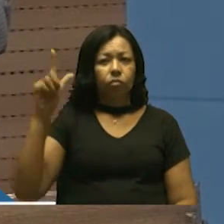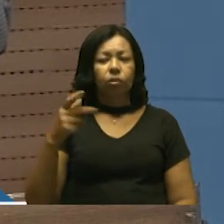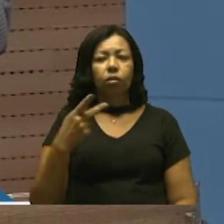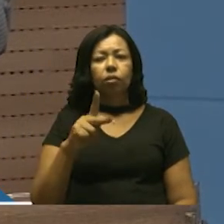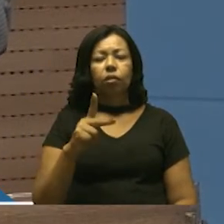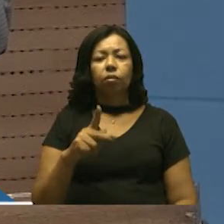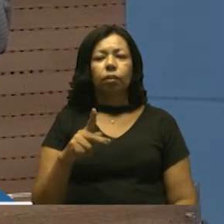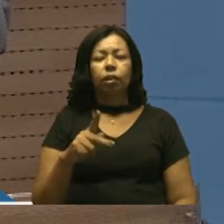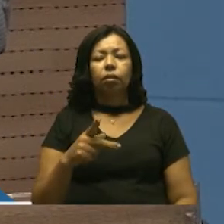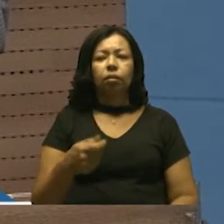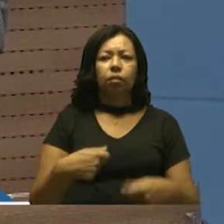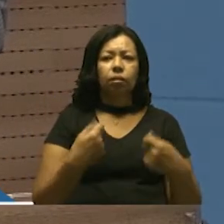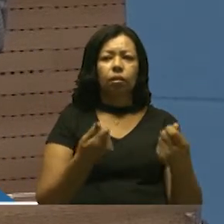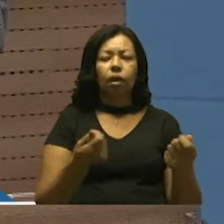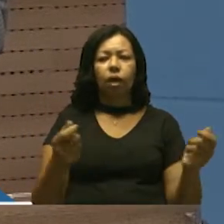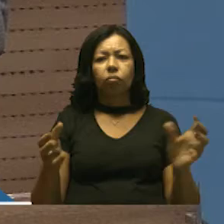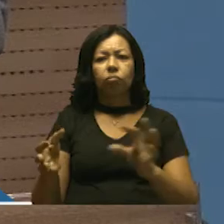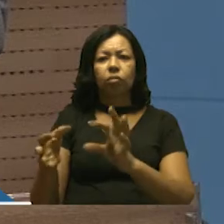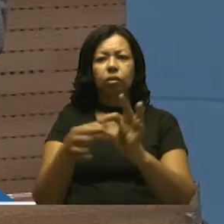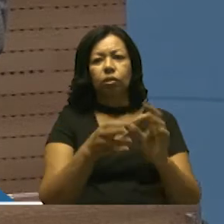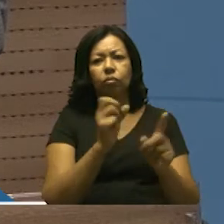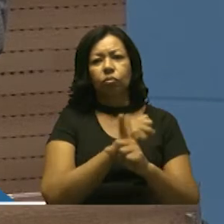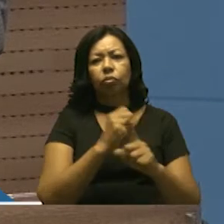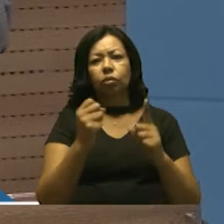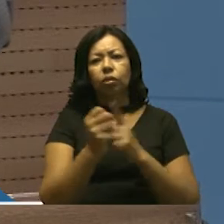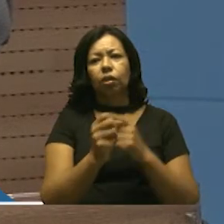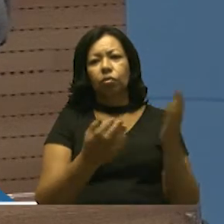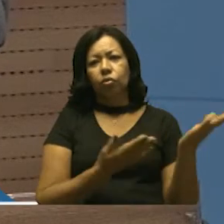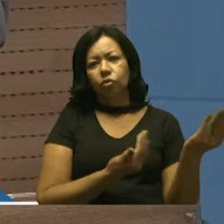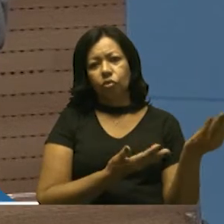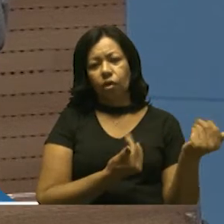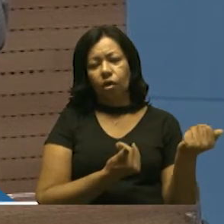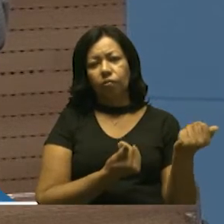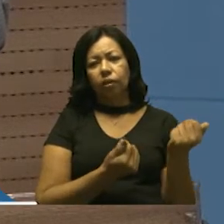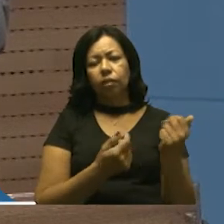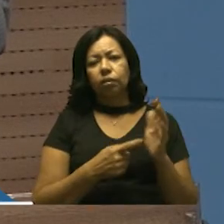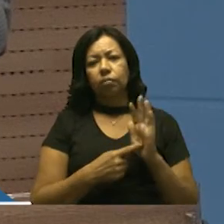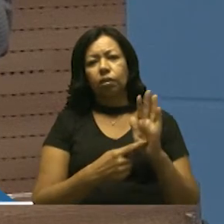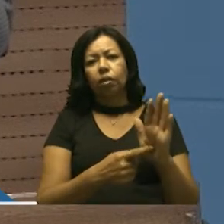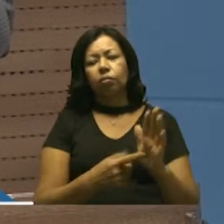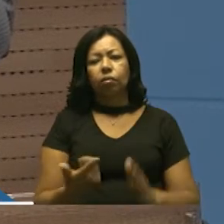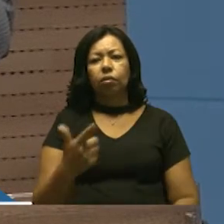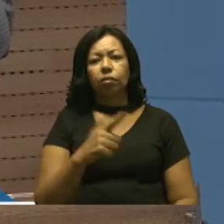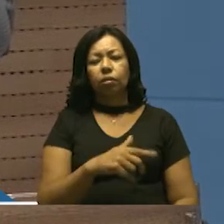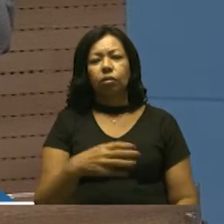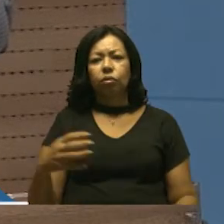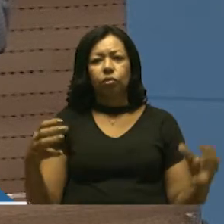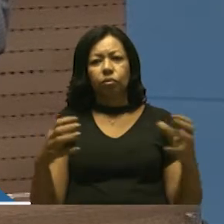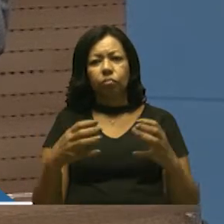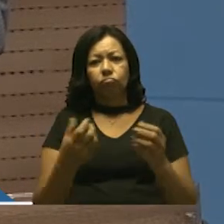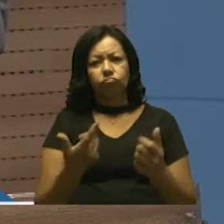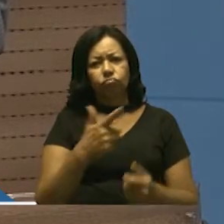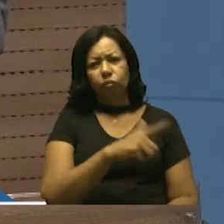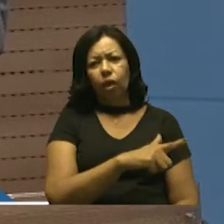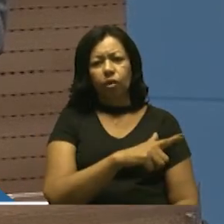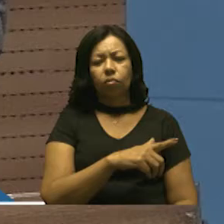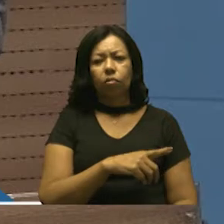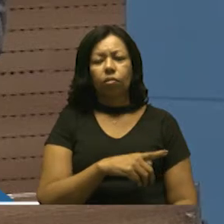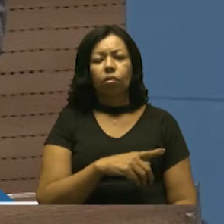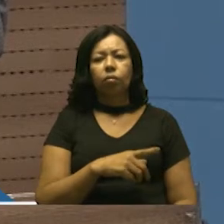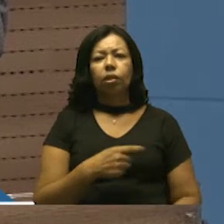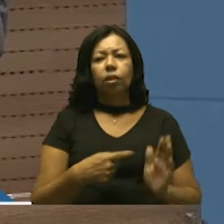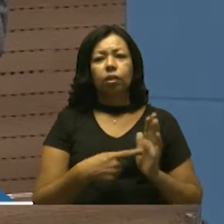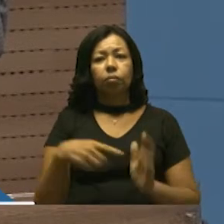além de proporcionar integração social entre jovens e apreciadores desta modalidade, através das manifestações